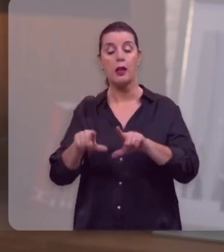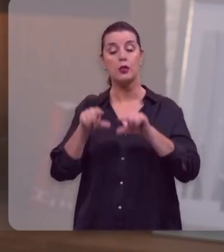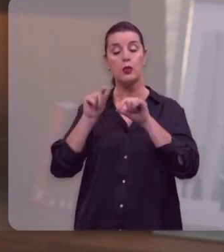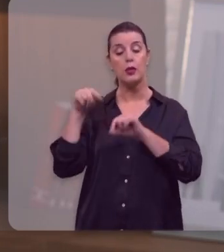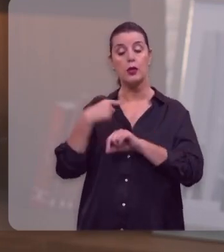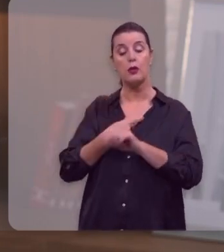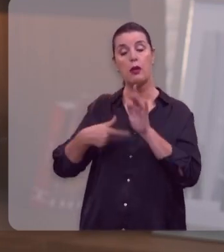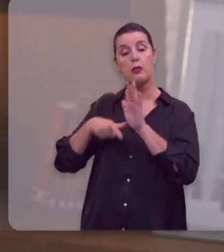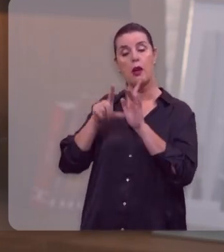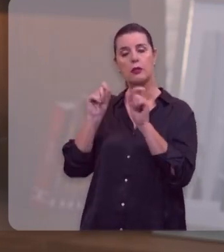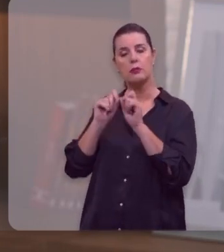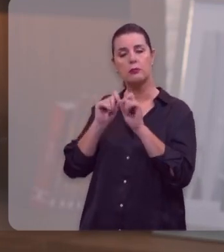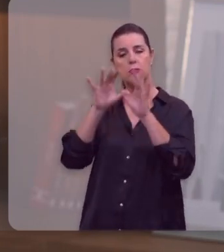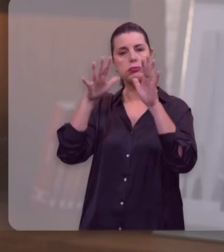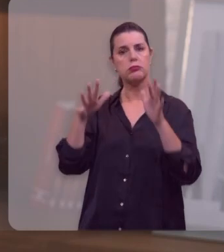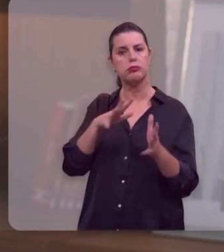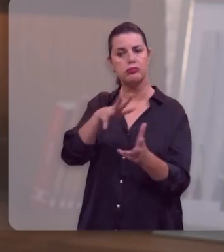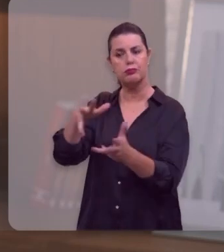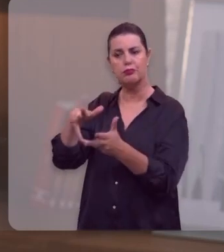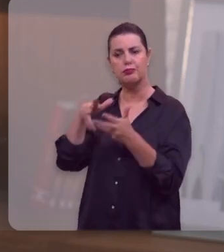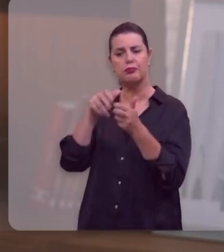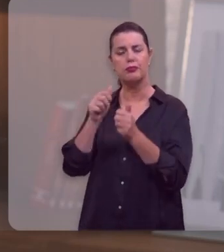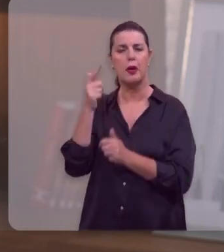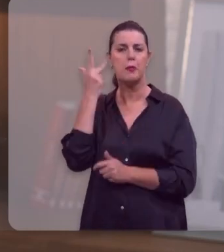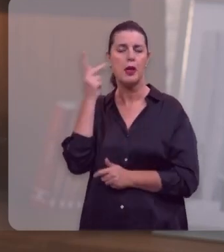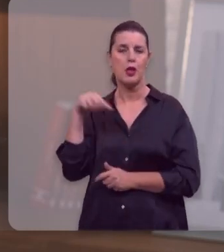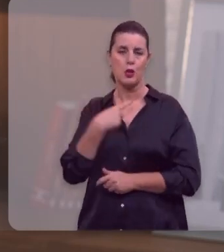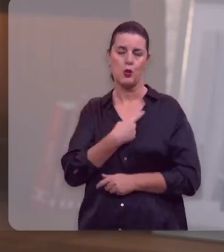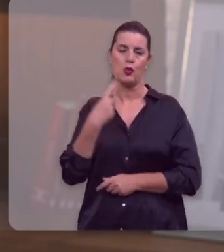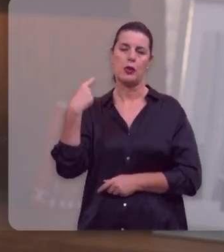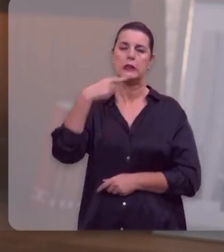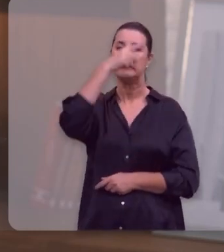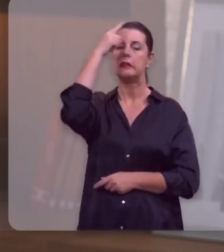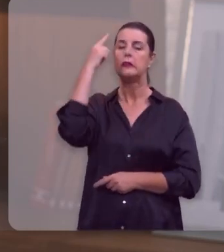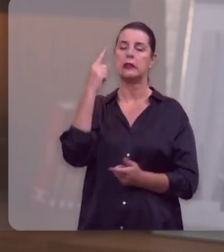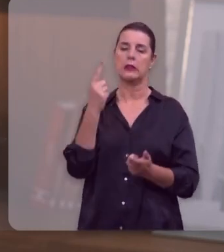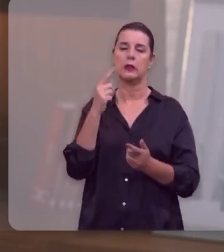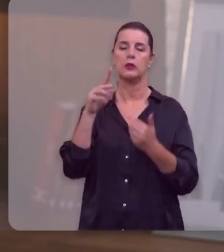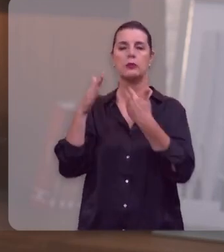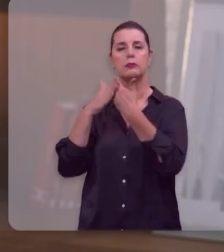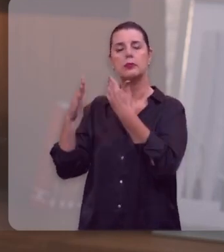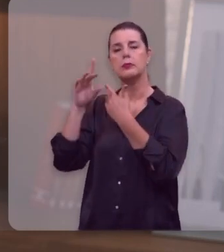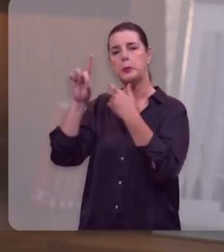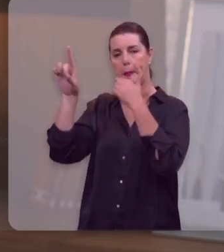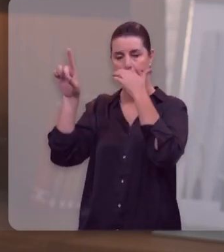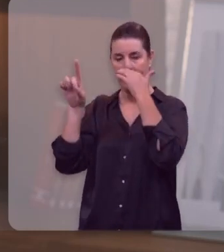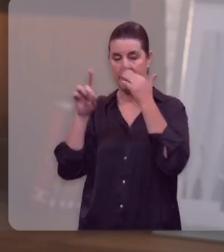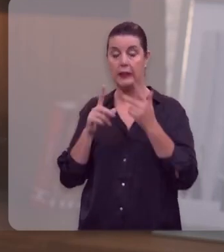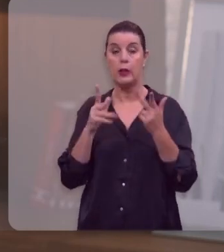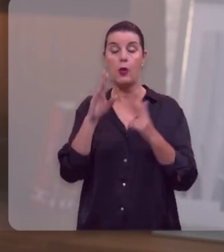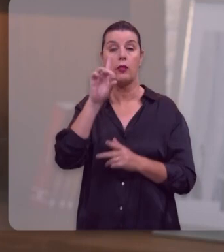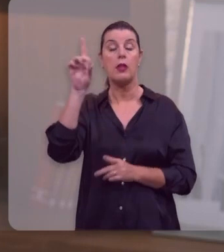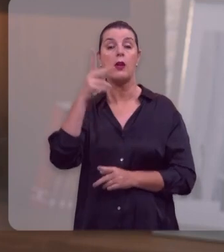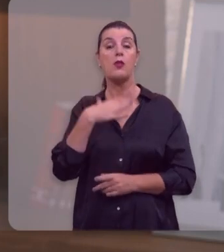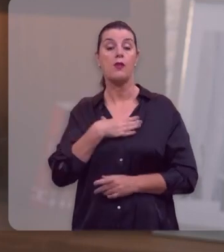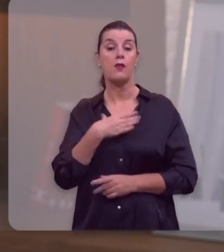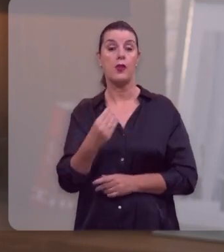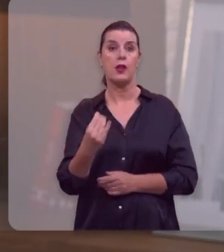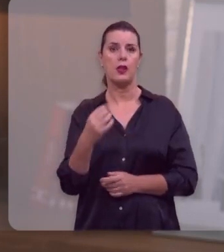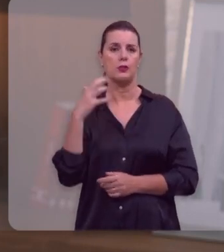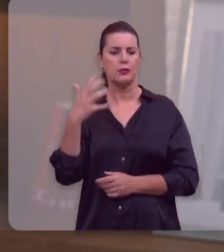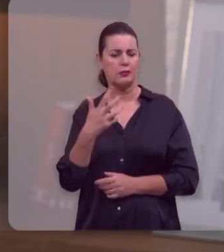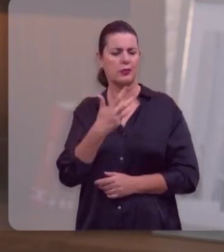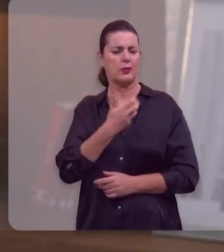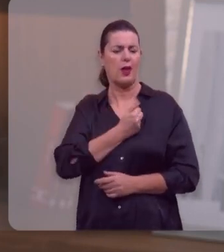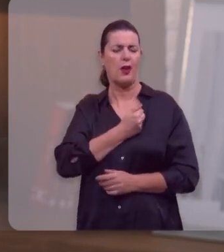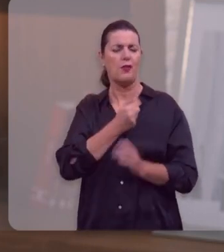fundação do mundo, para sermos santos e irrepreensíveis perante Ele, como Deus o Filho redimiu